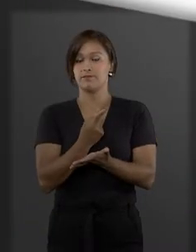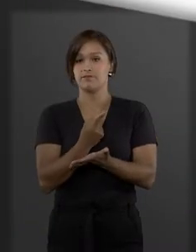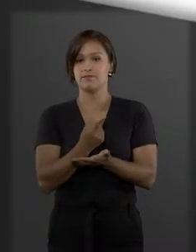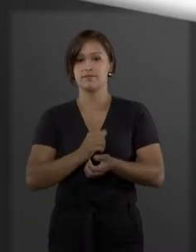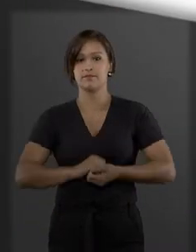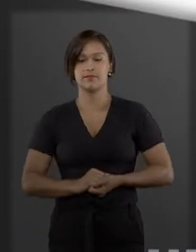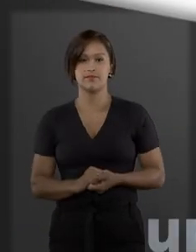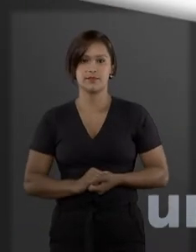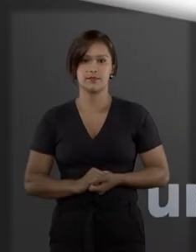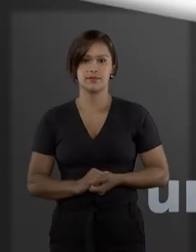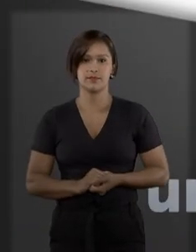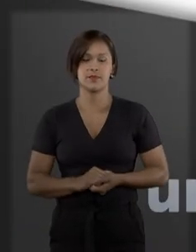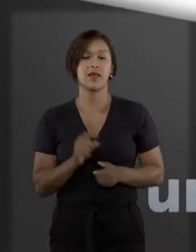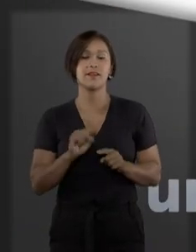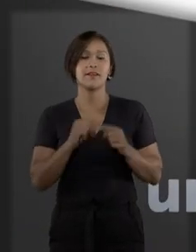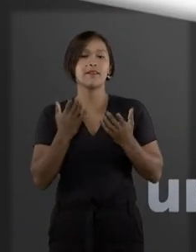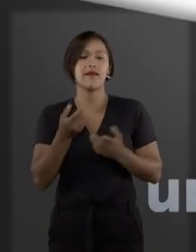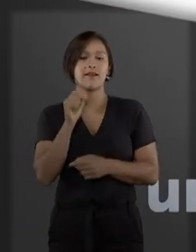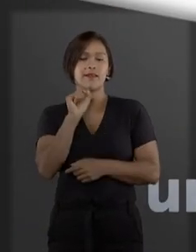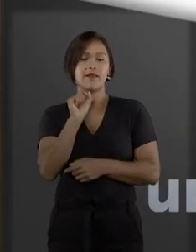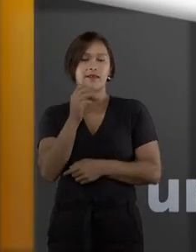E aí, quer saber?